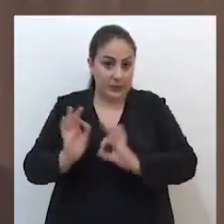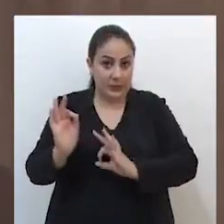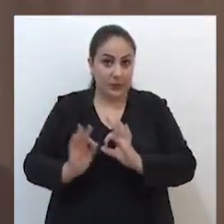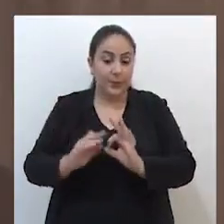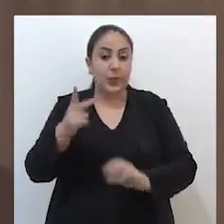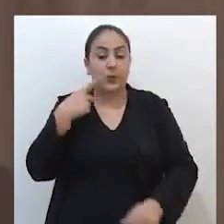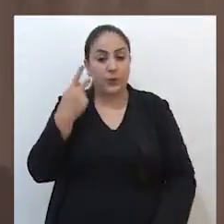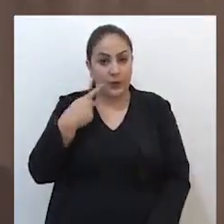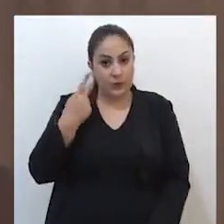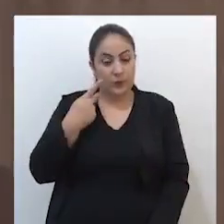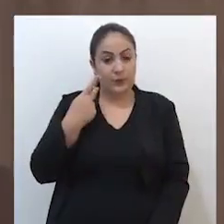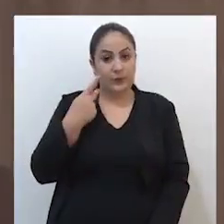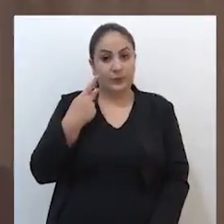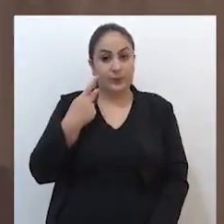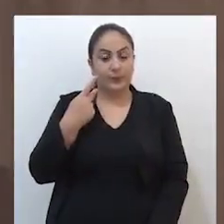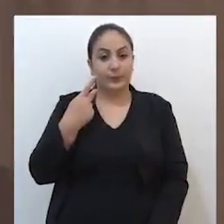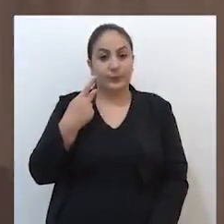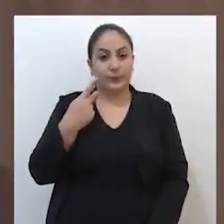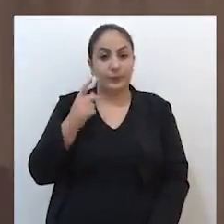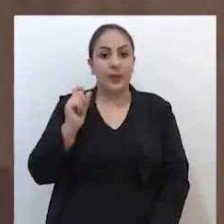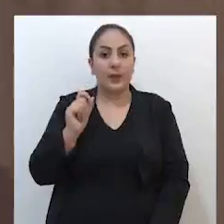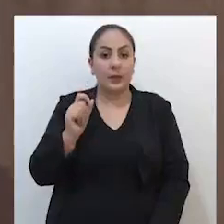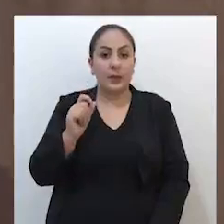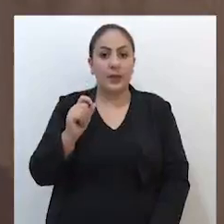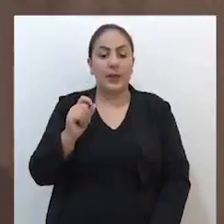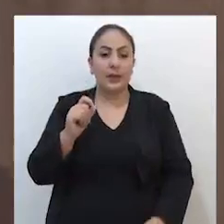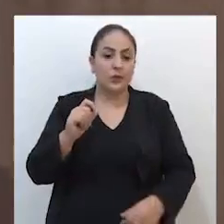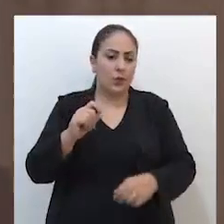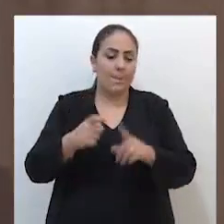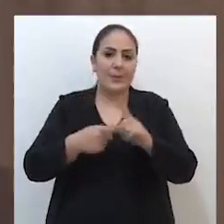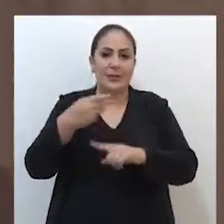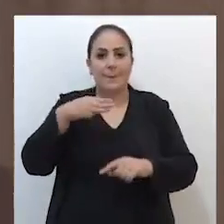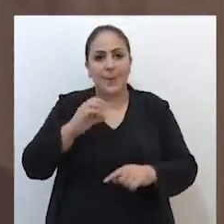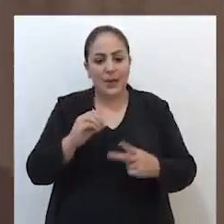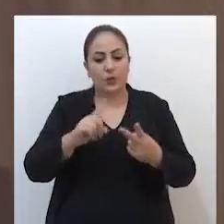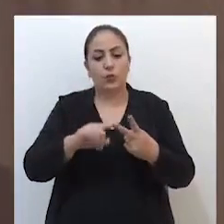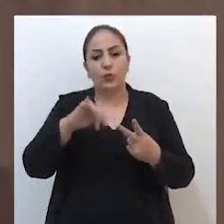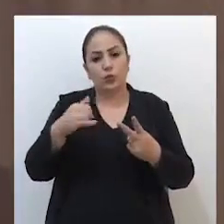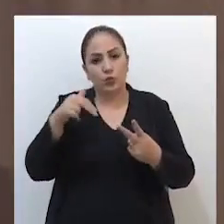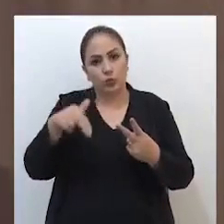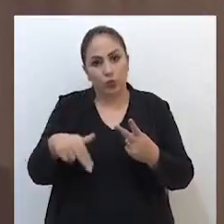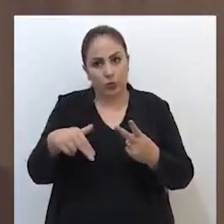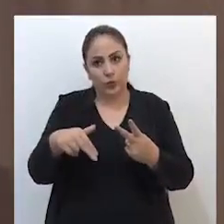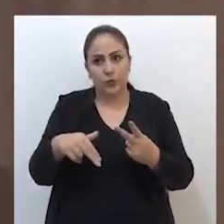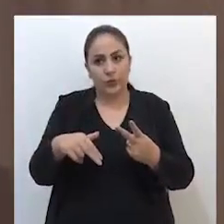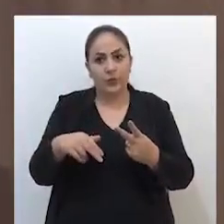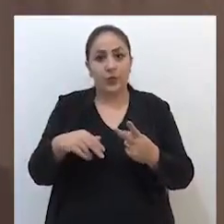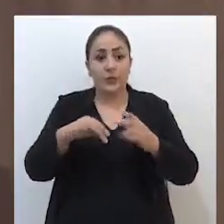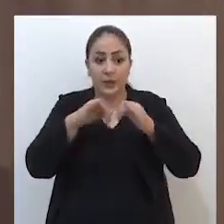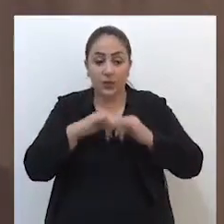pelos vereadores que ao longo do mês de maio e do mês de junho serão anunciadas